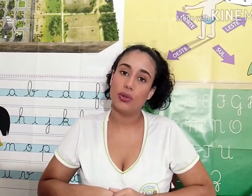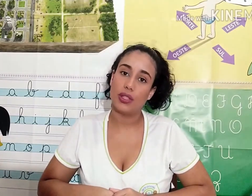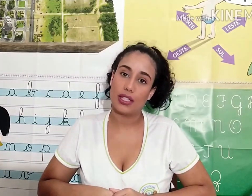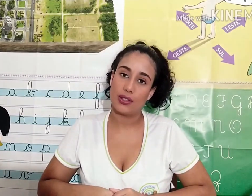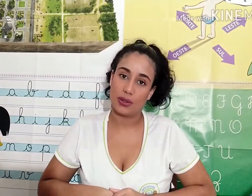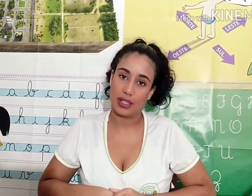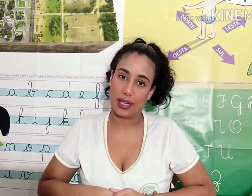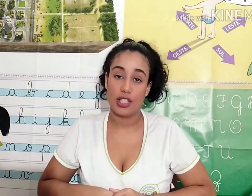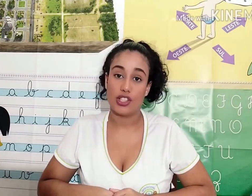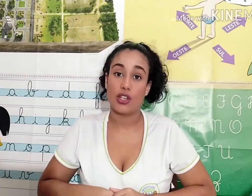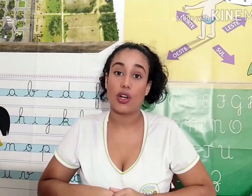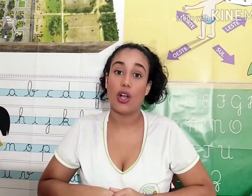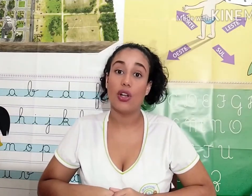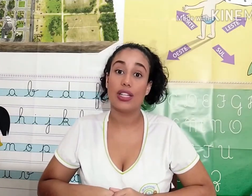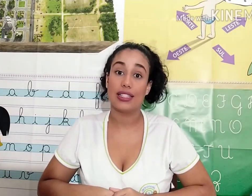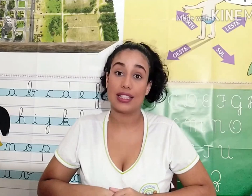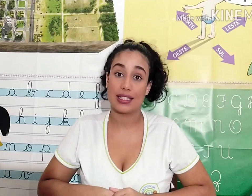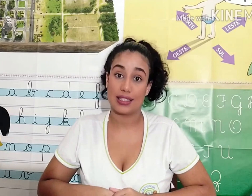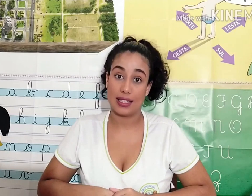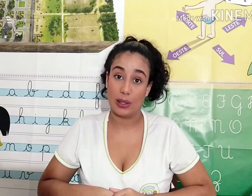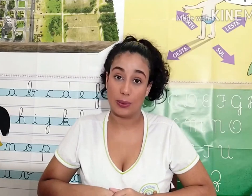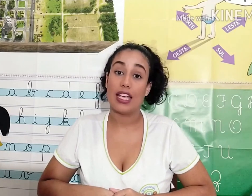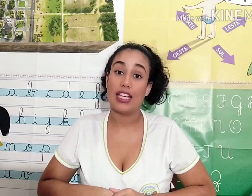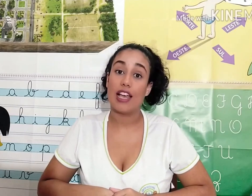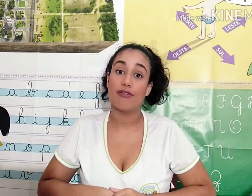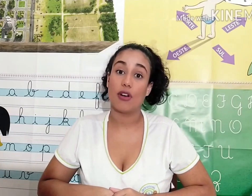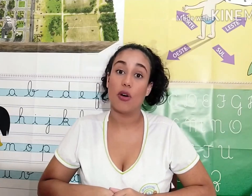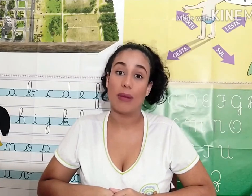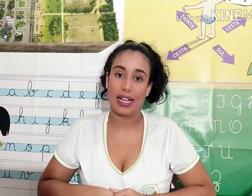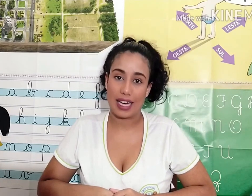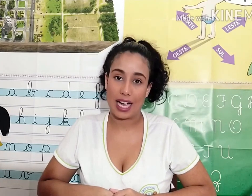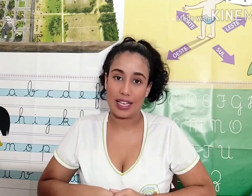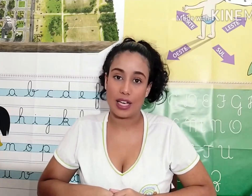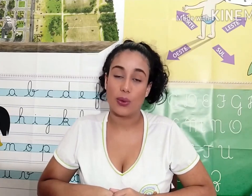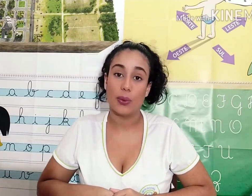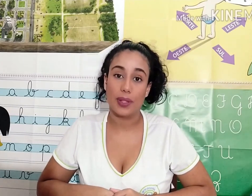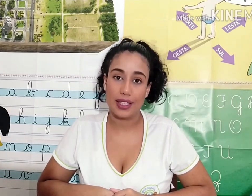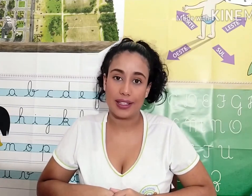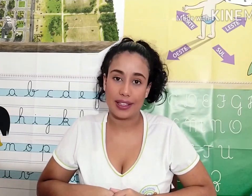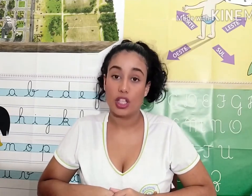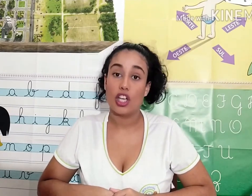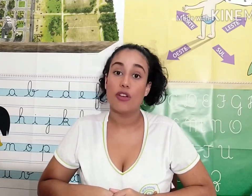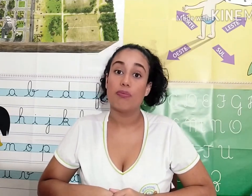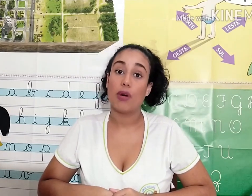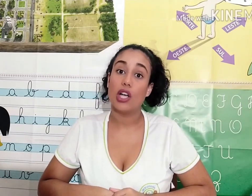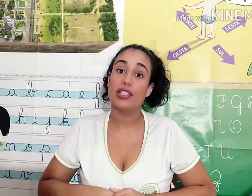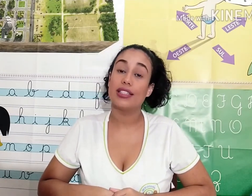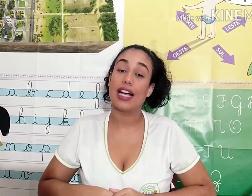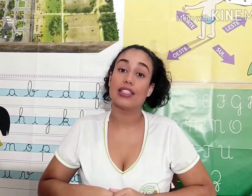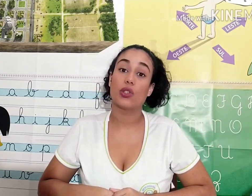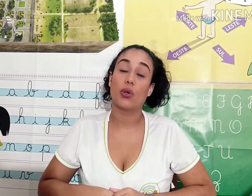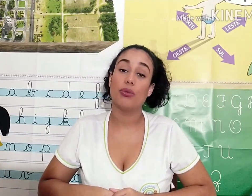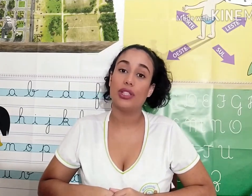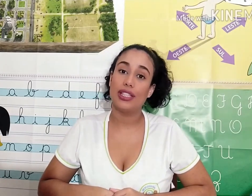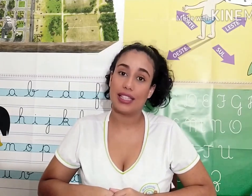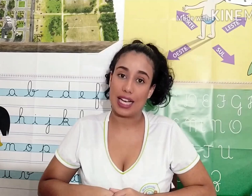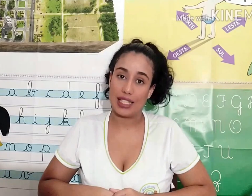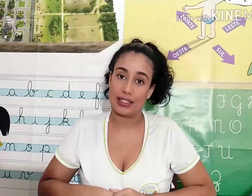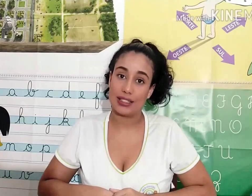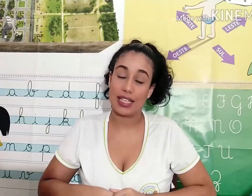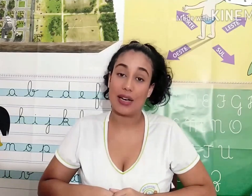Instituto Nacional de Colonização e Reforma Agrária, o INCRA, pode dar às